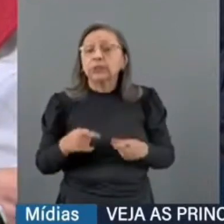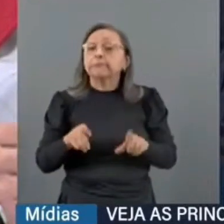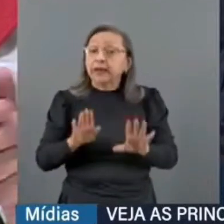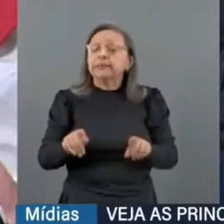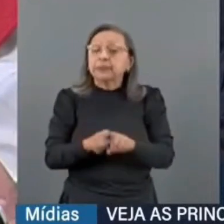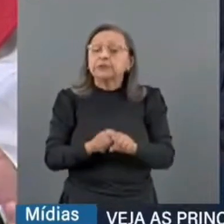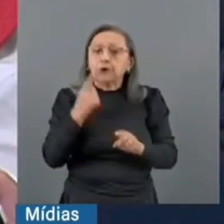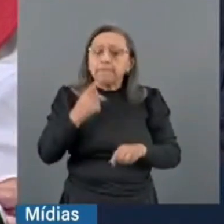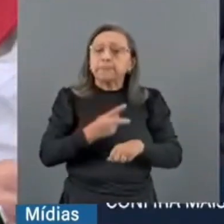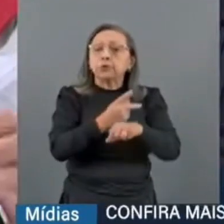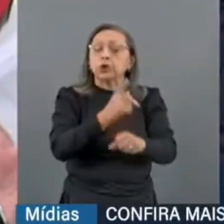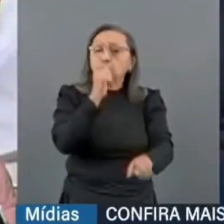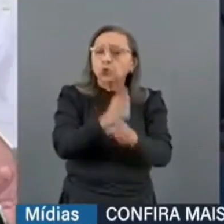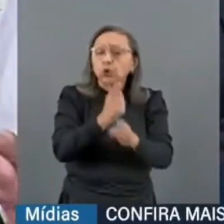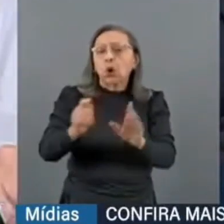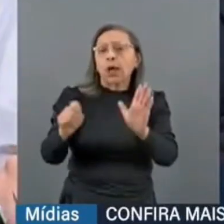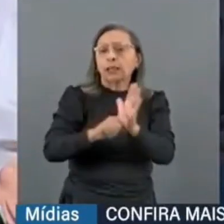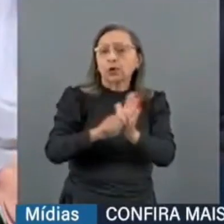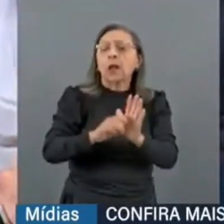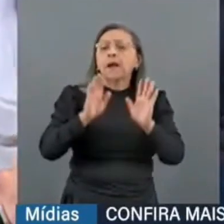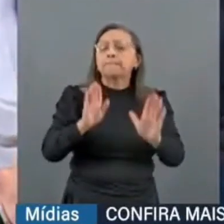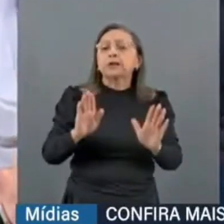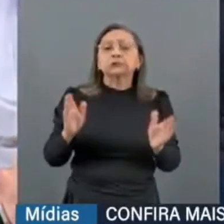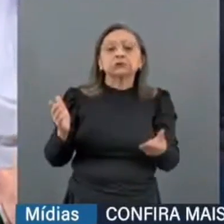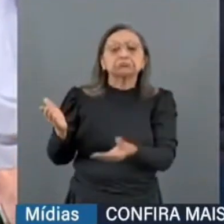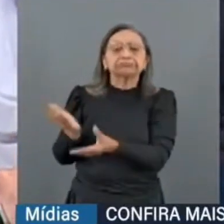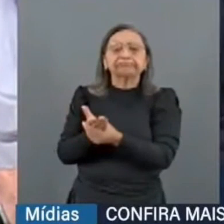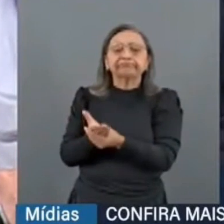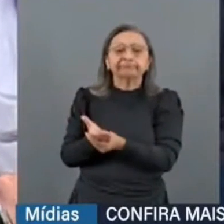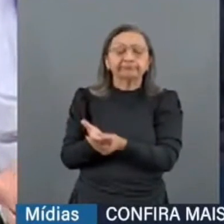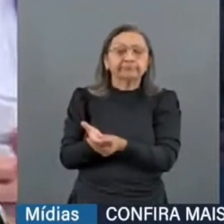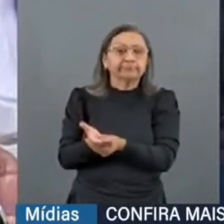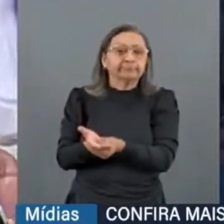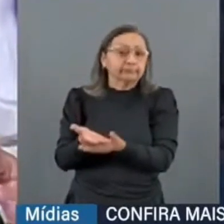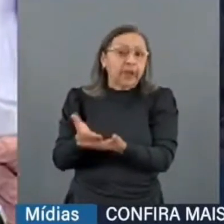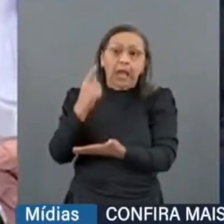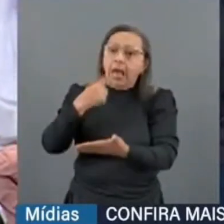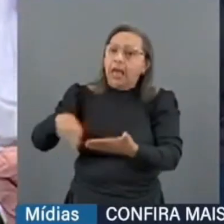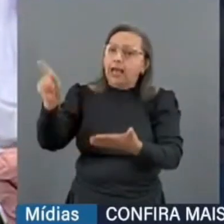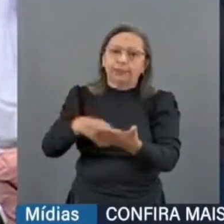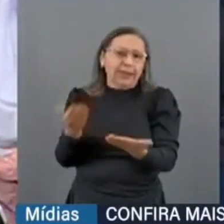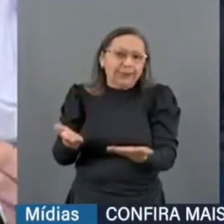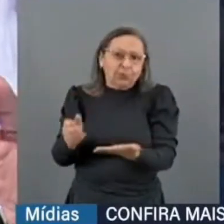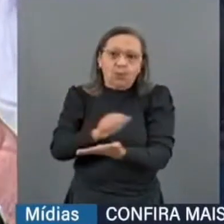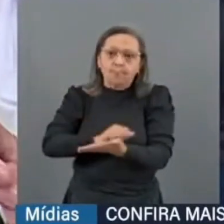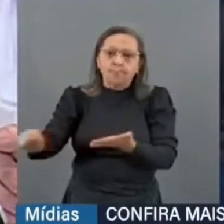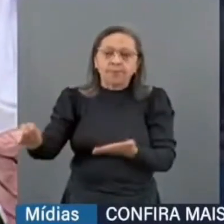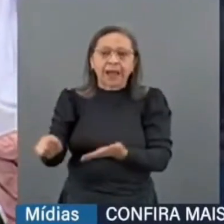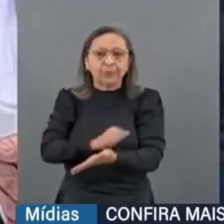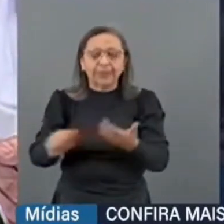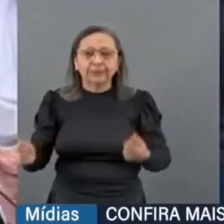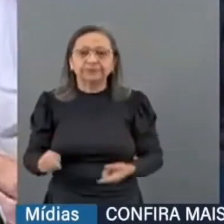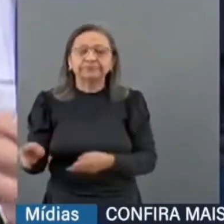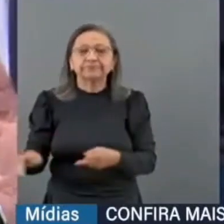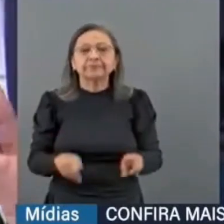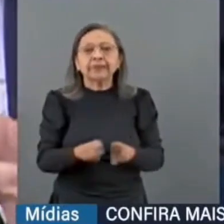busca, foi encontrada a droga, mas o processo foi anulado. Tem um caso também,